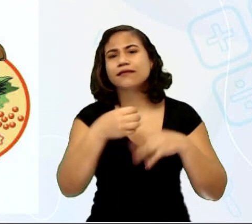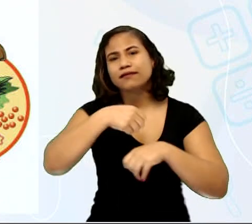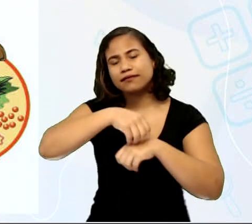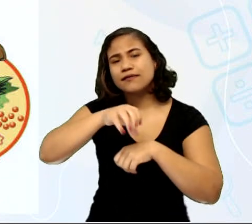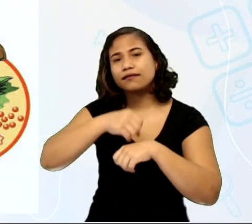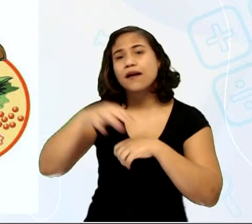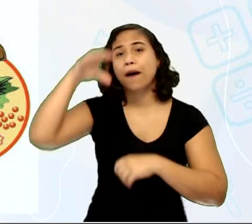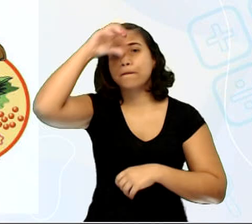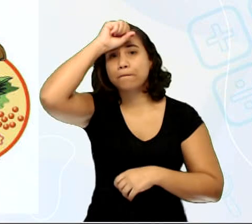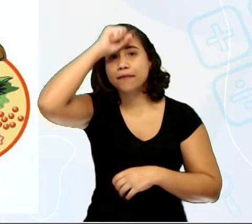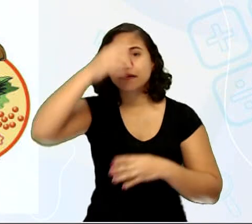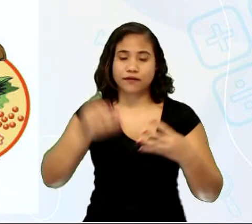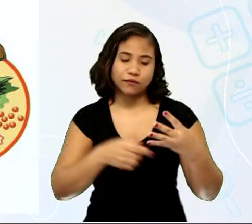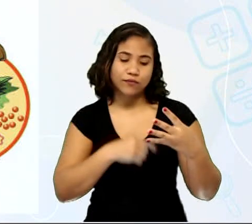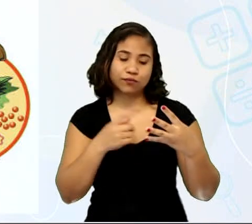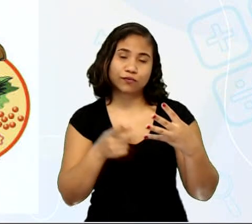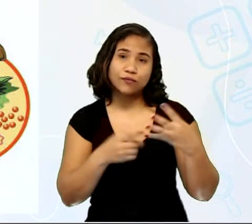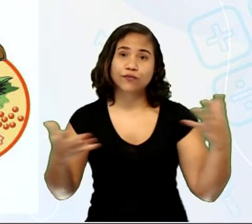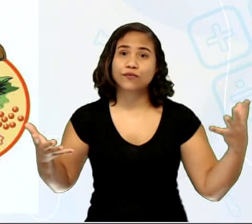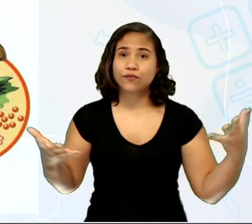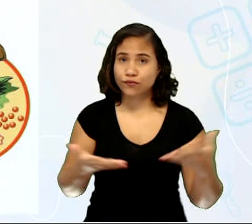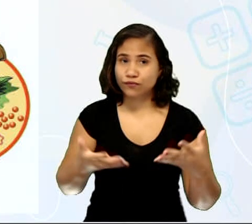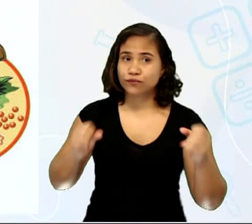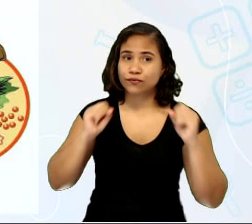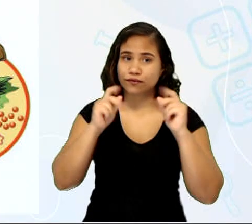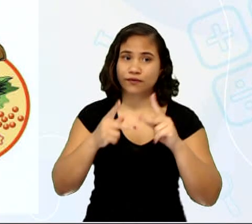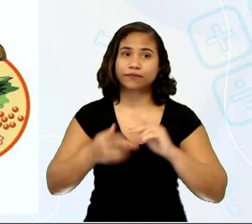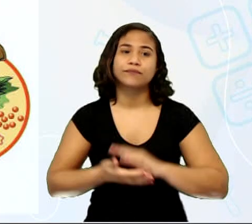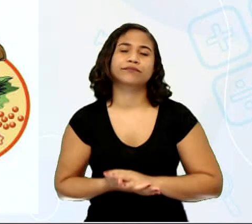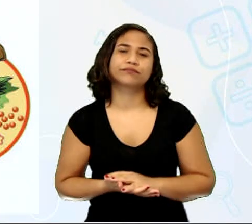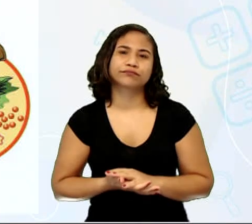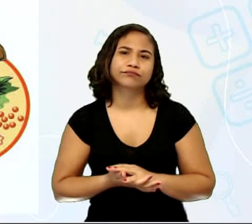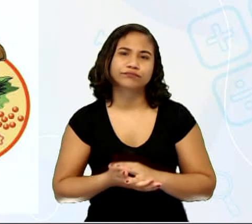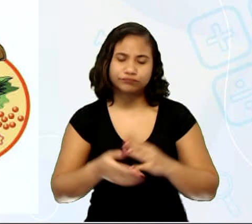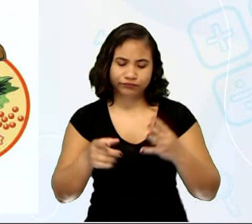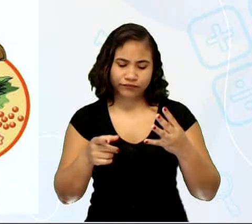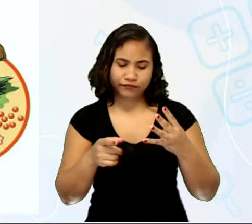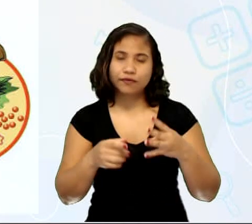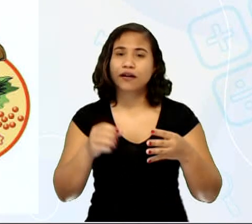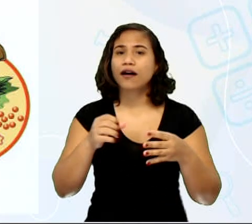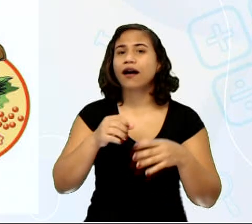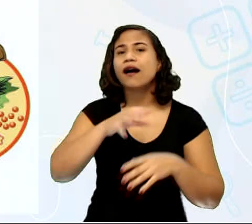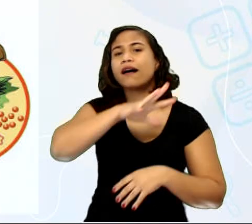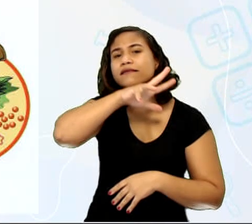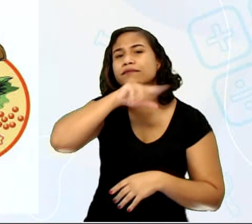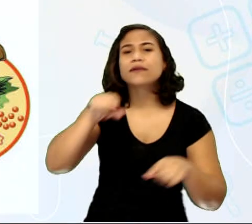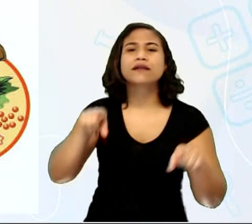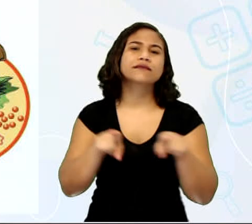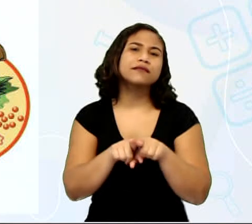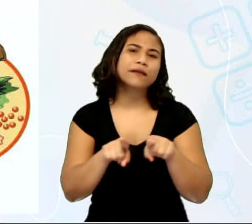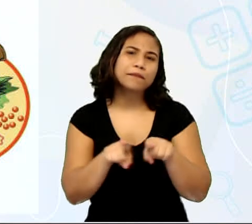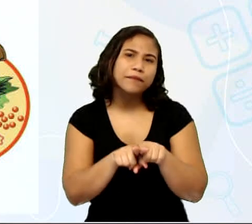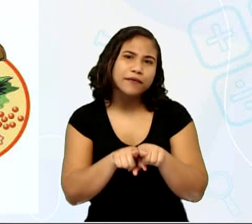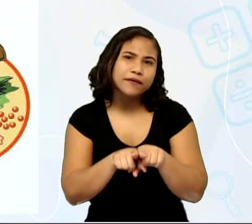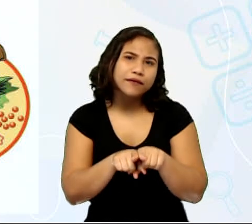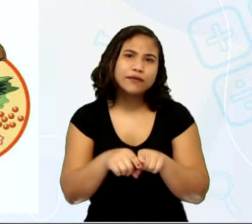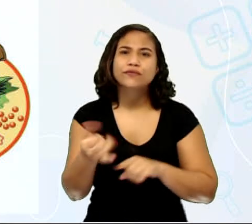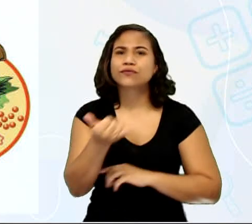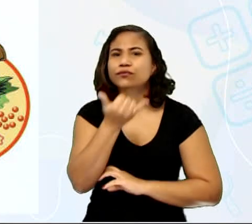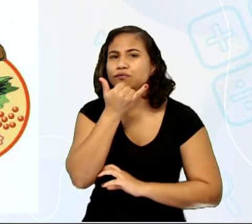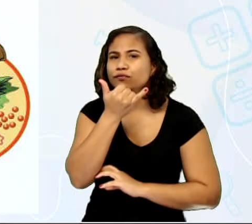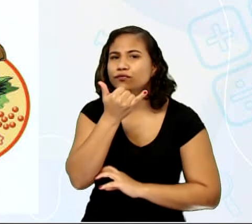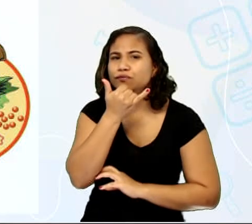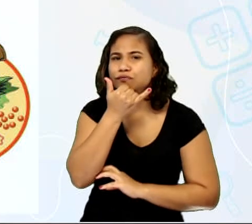aprendemos hoje. Vamos aprender hoje. Os animais, eles podem ser também, os seres vivos, desculpa,